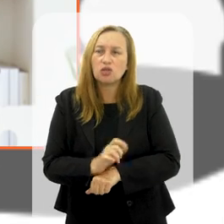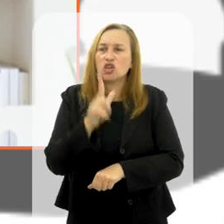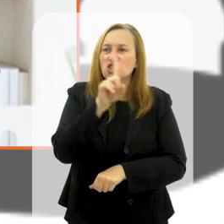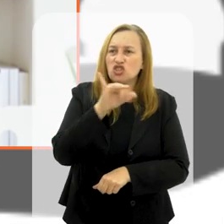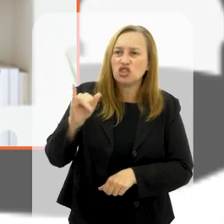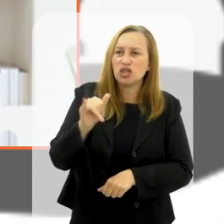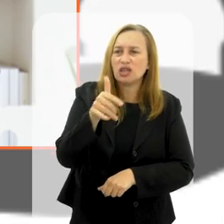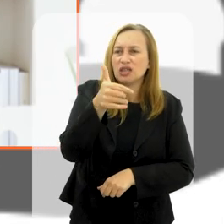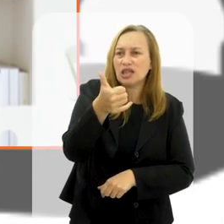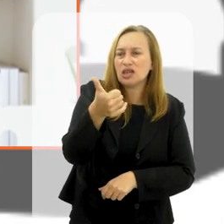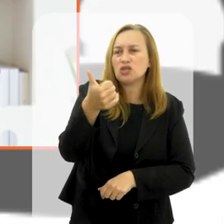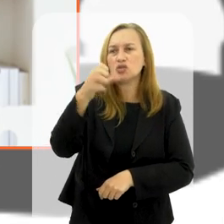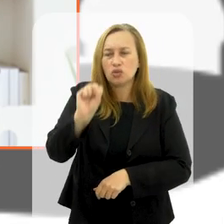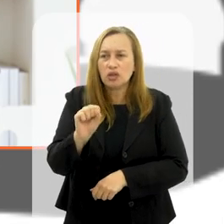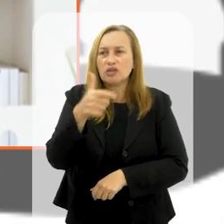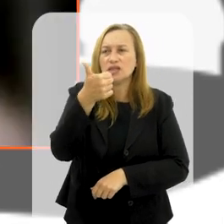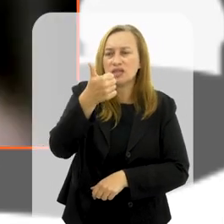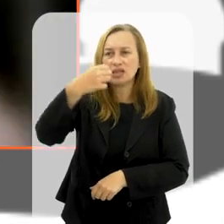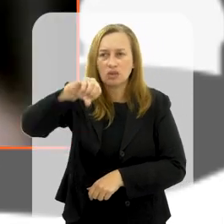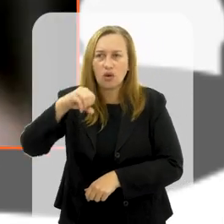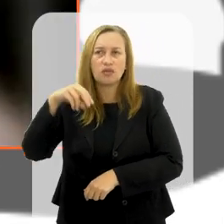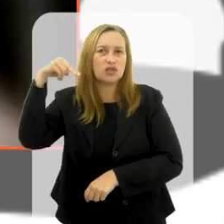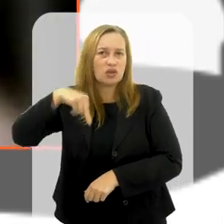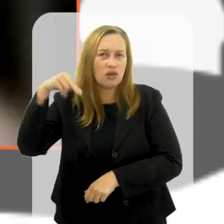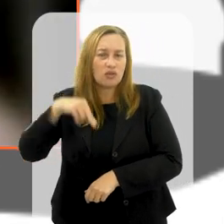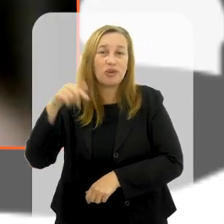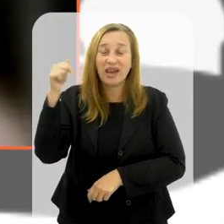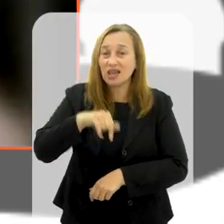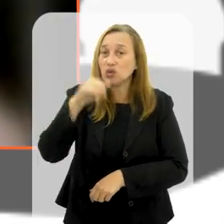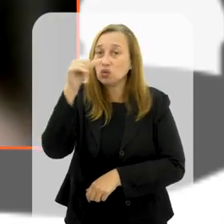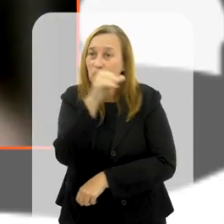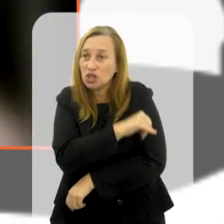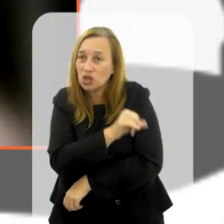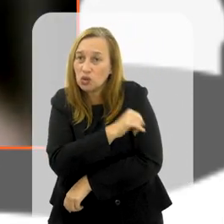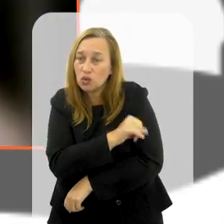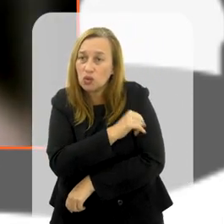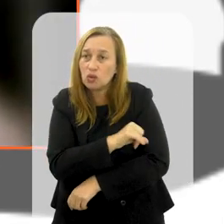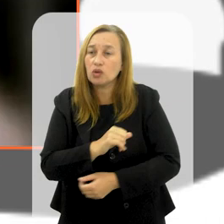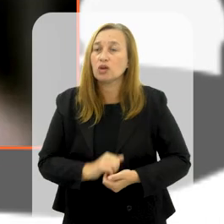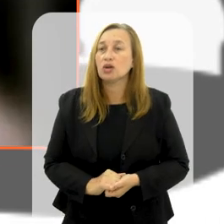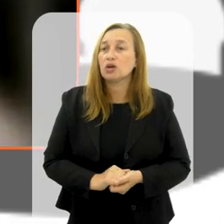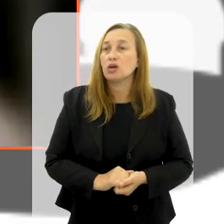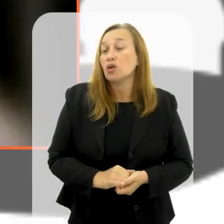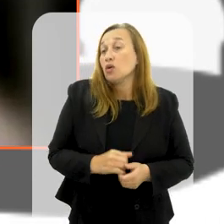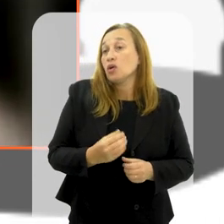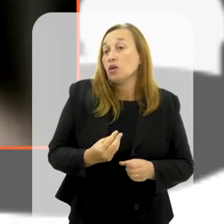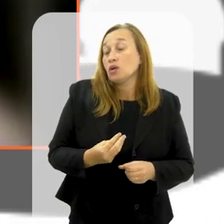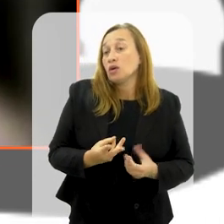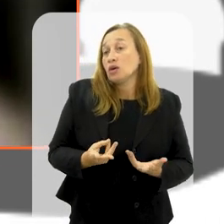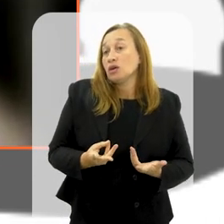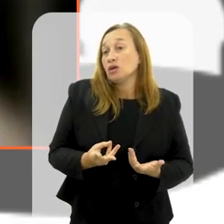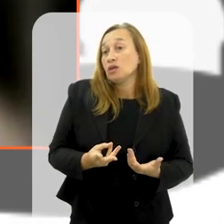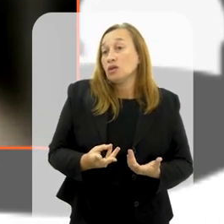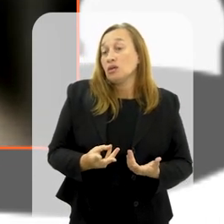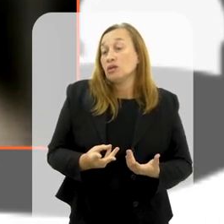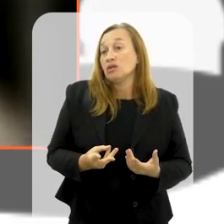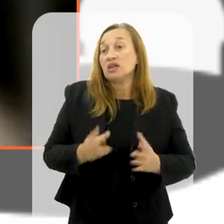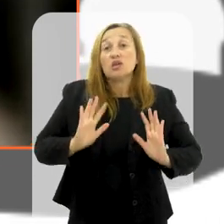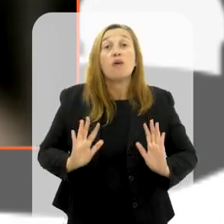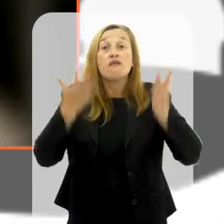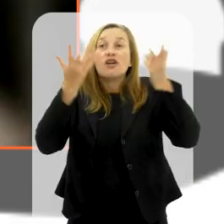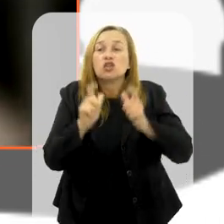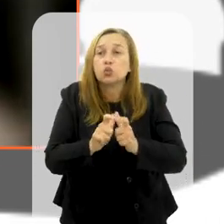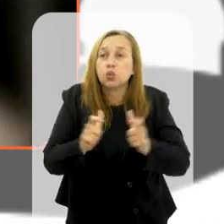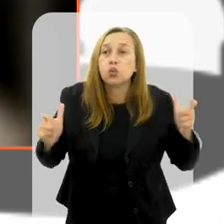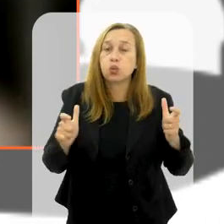sabe, a cúpula vai ser nos dias 18 e 19 de novembro, aqui no Rio, em princípio, vai ser uma atividade,